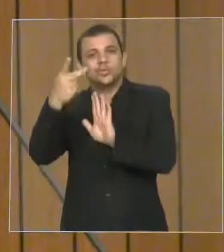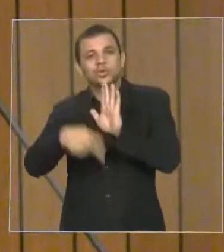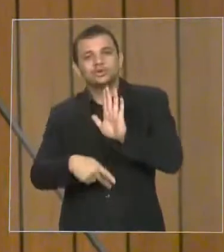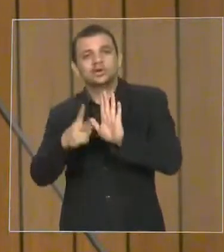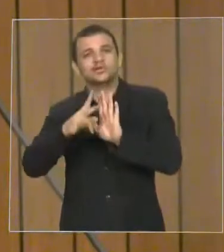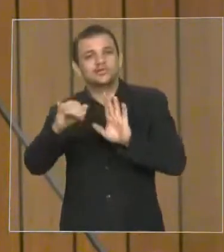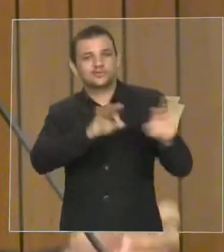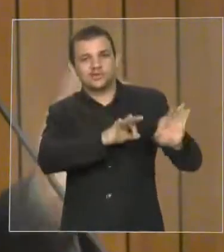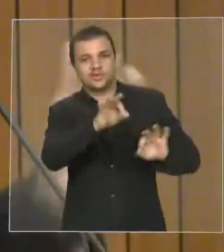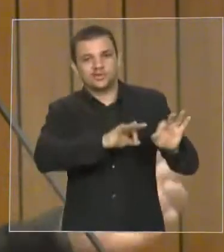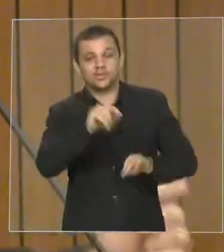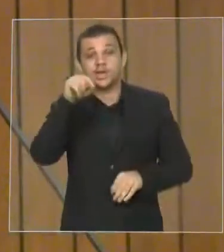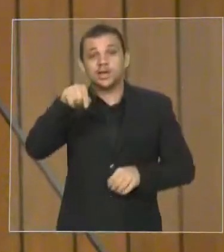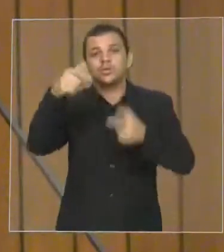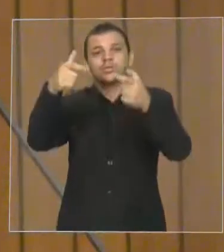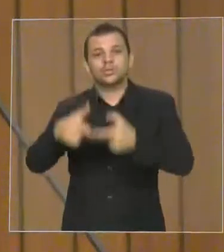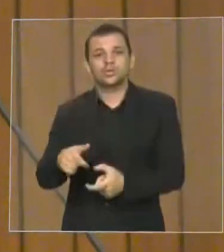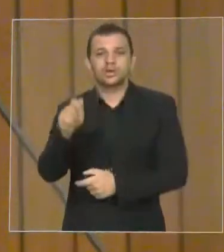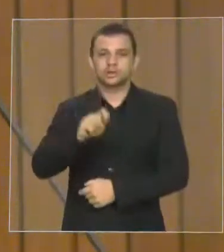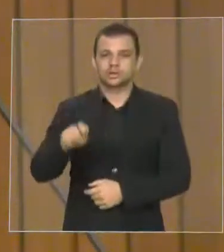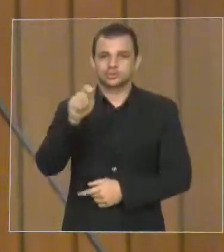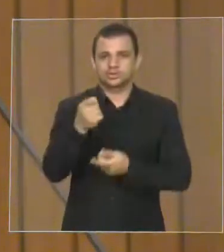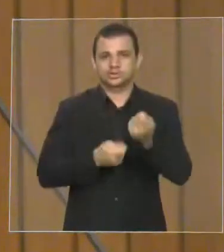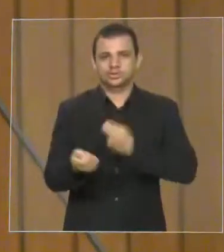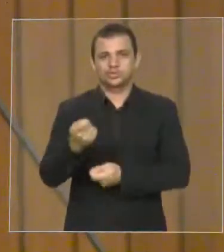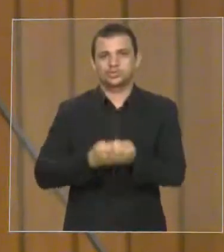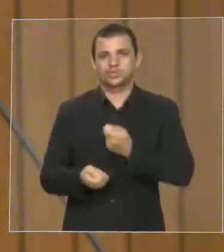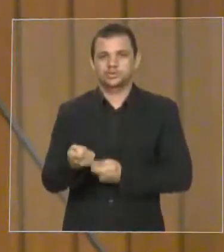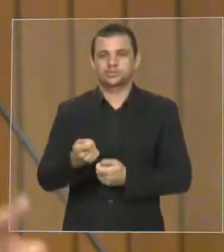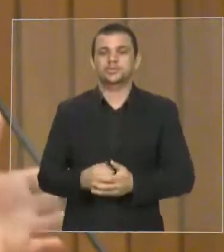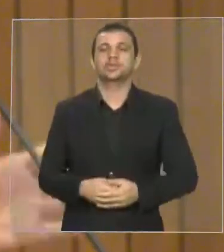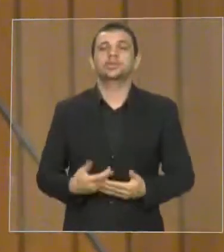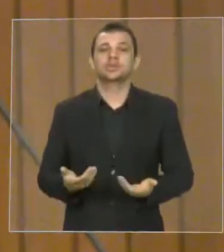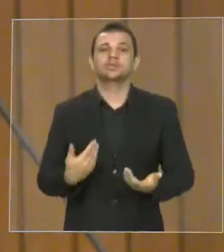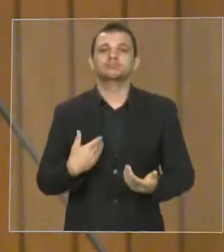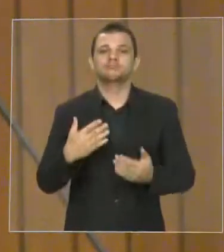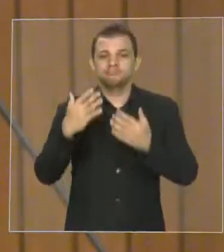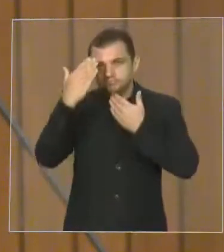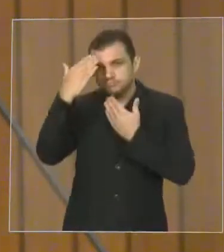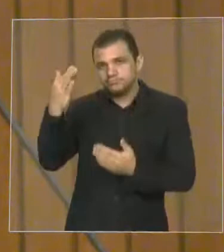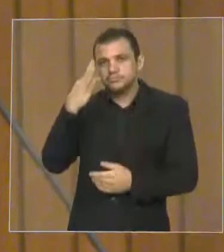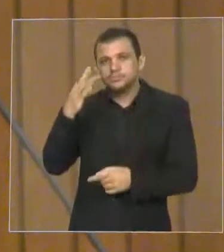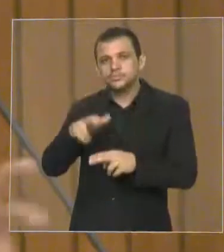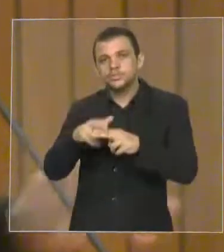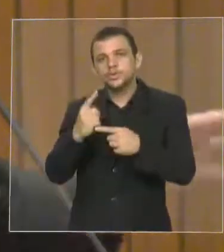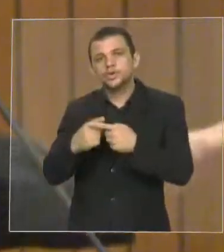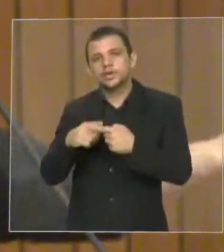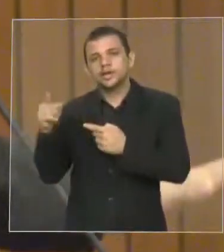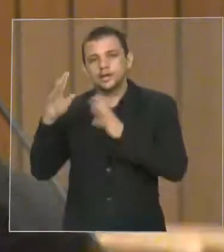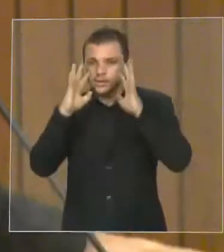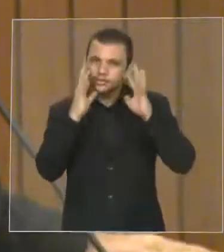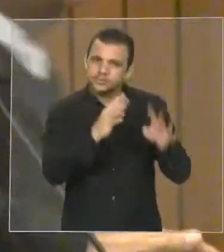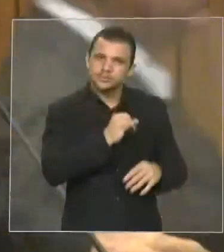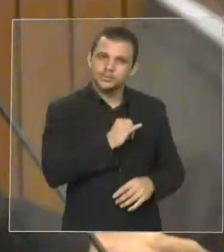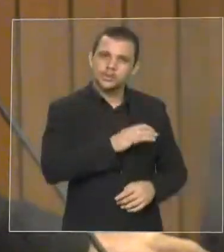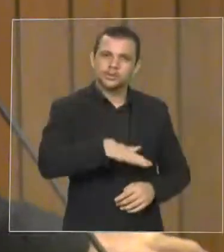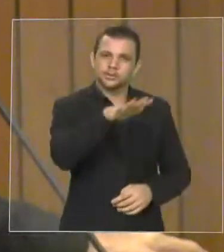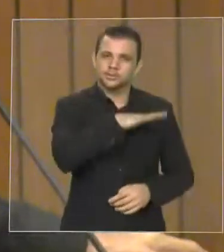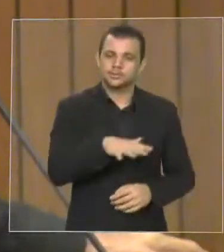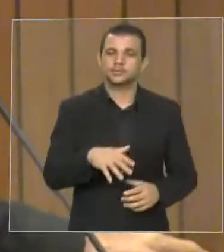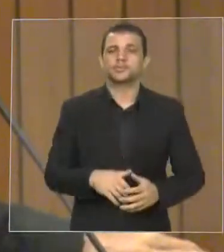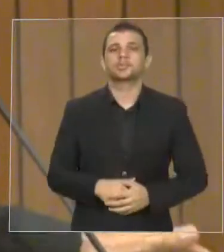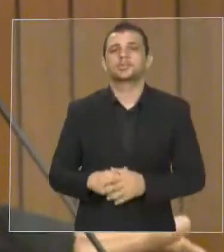dando tanta atenção à Imperatriz e à região Tocantina. Outro fato que me traz, presidente, aqui hoje, nesta casa,